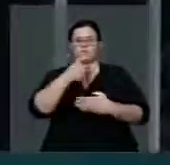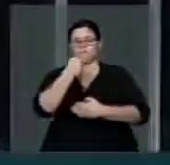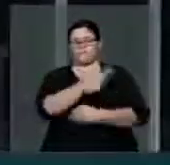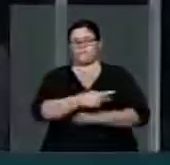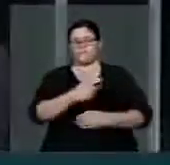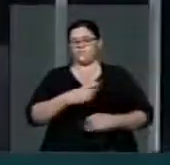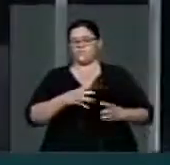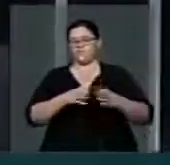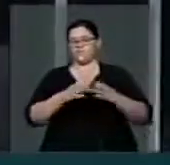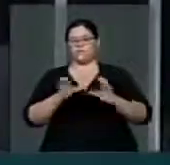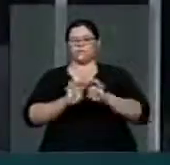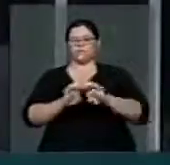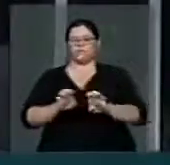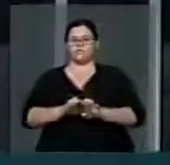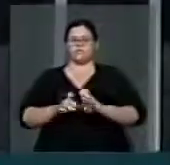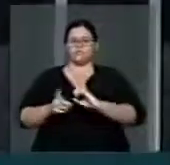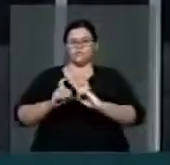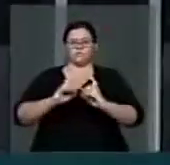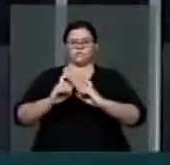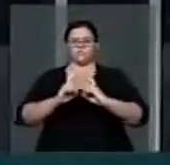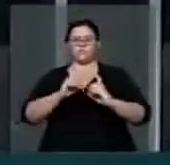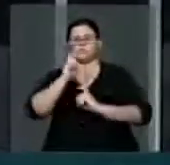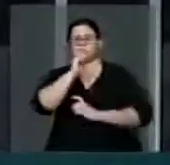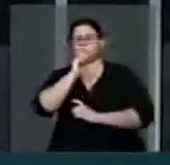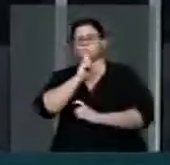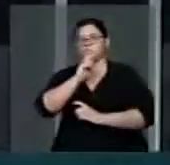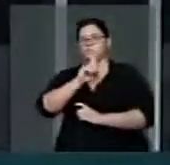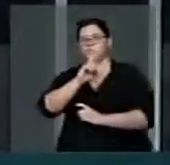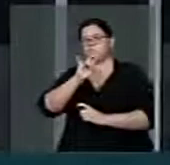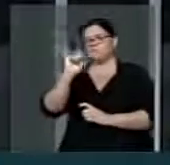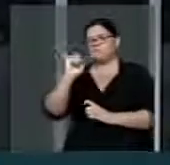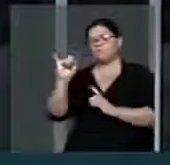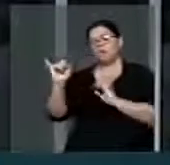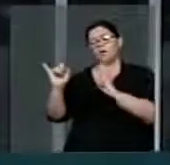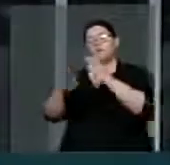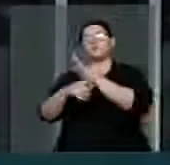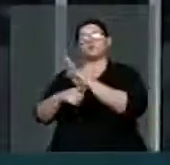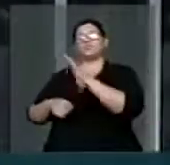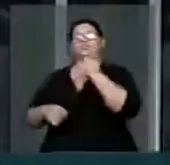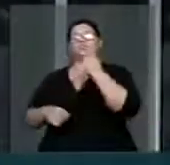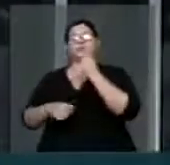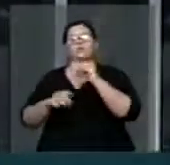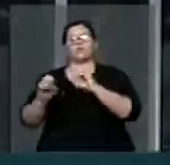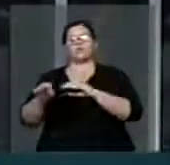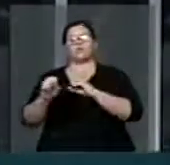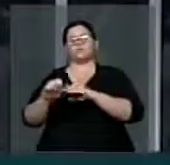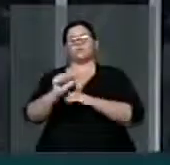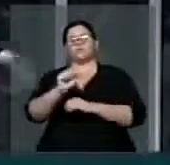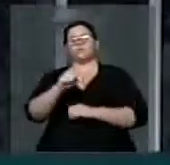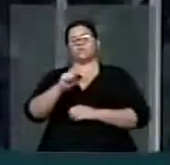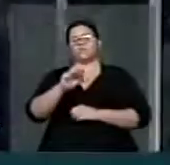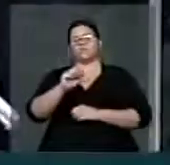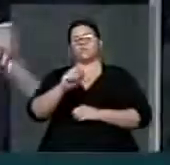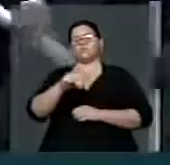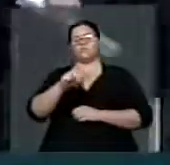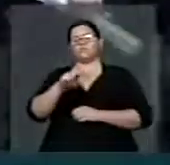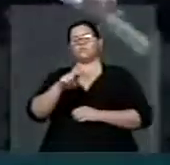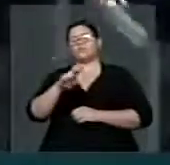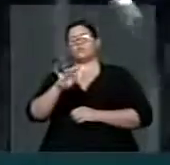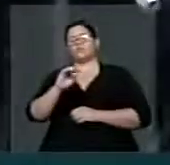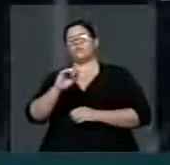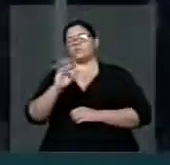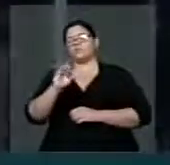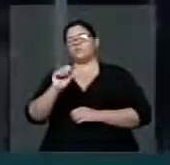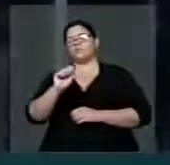administrativa, que não vai lá na ponta, na educação, na saúde, no saneamento básico. Nós estamos aqui